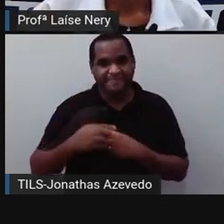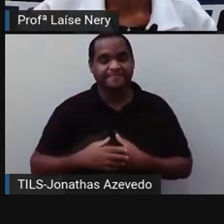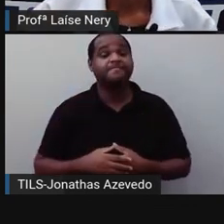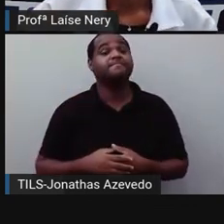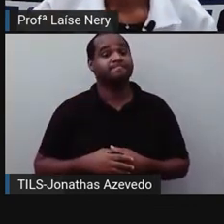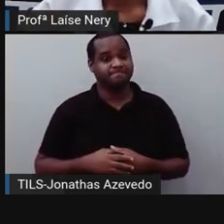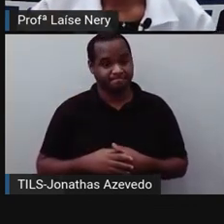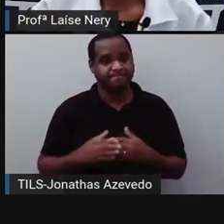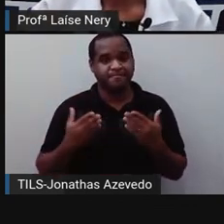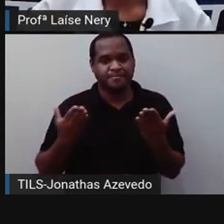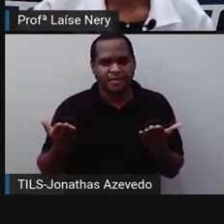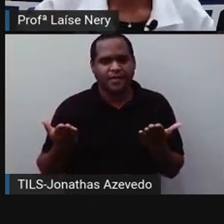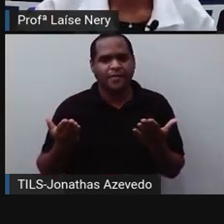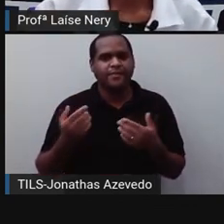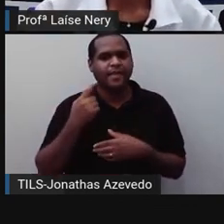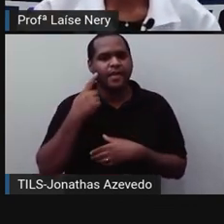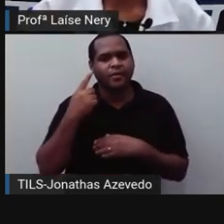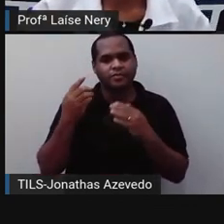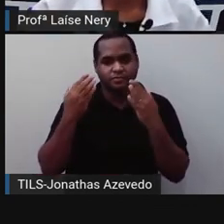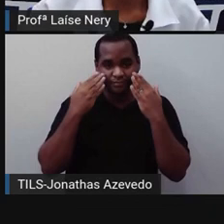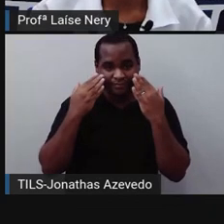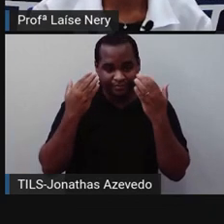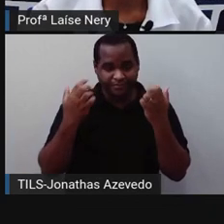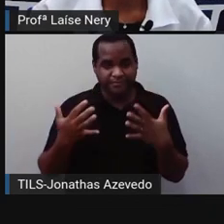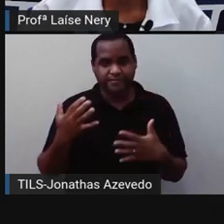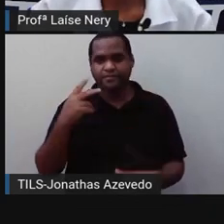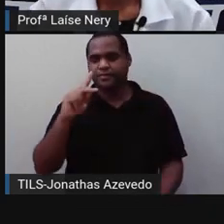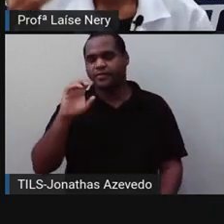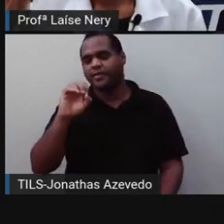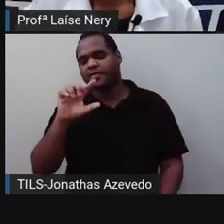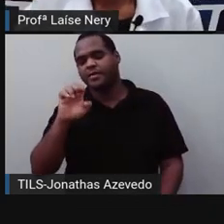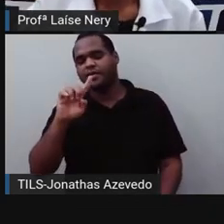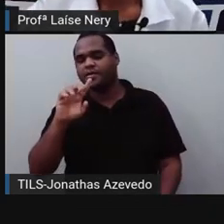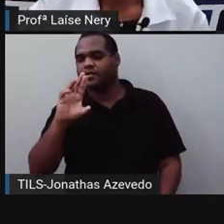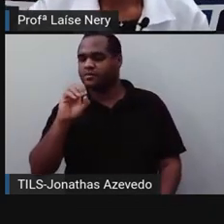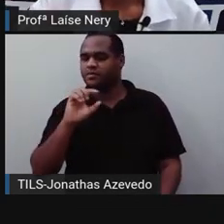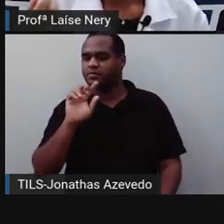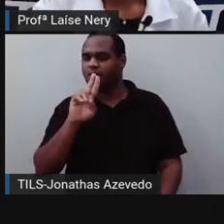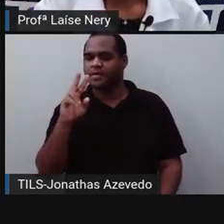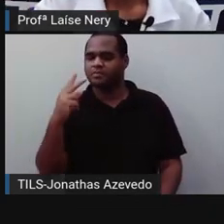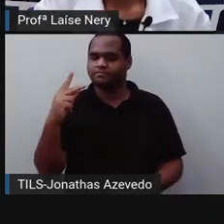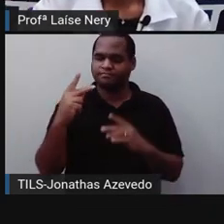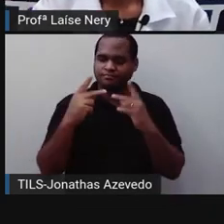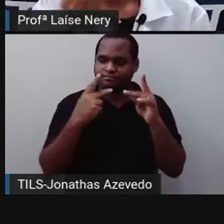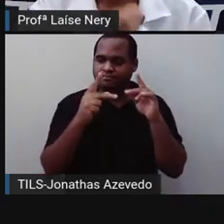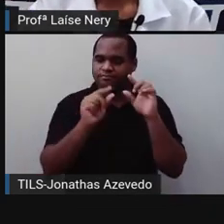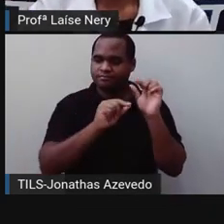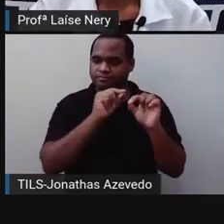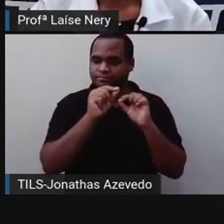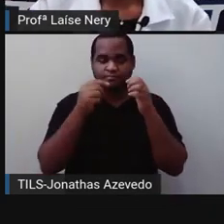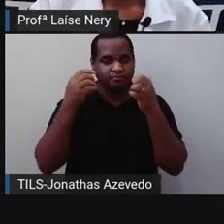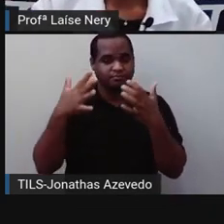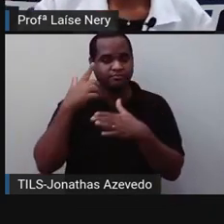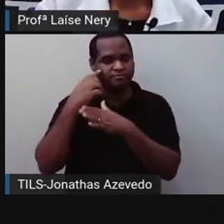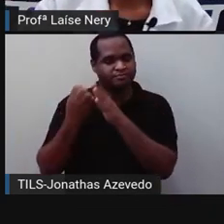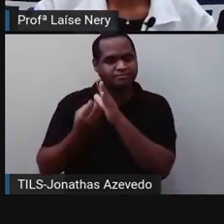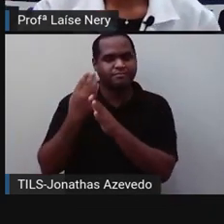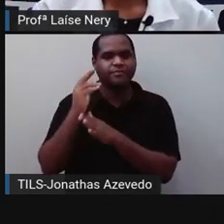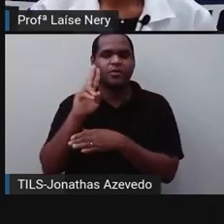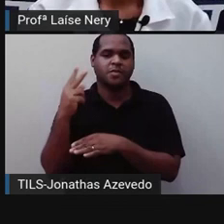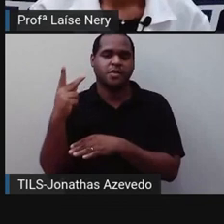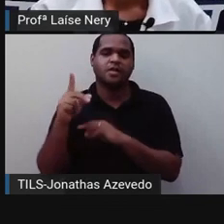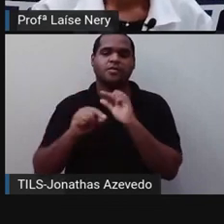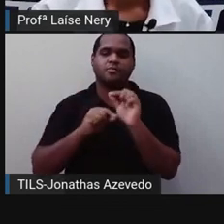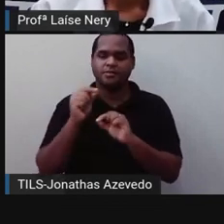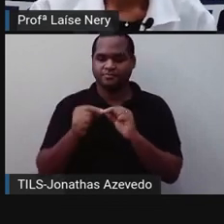Então, quando eu apresentei para você os nomes dos poliedros, essa daí apareceu o nome de